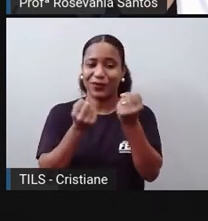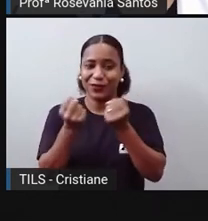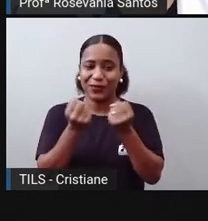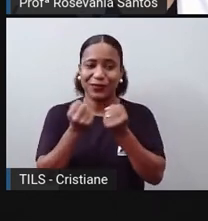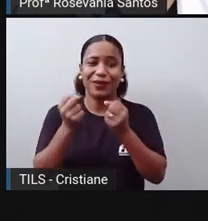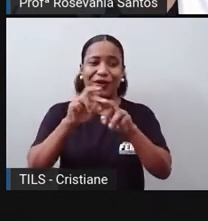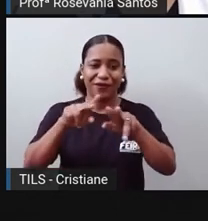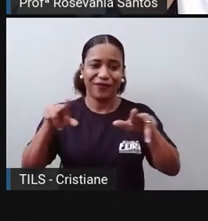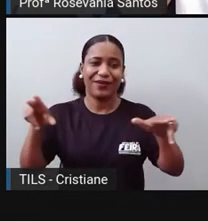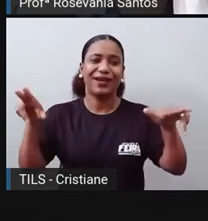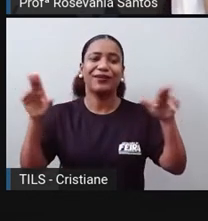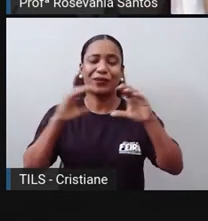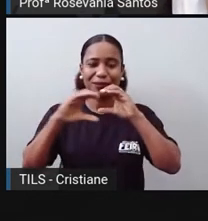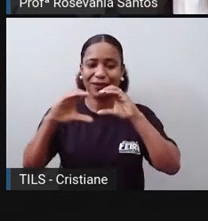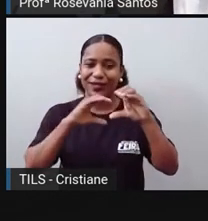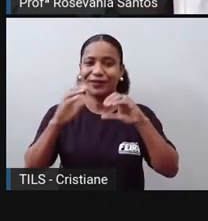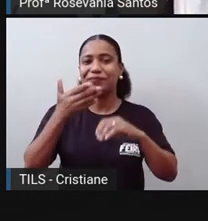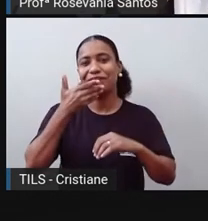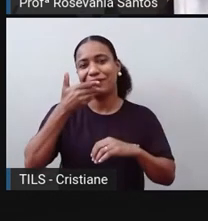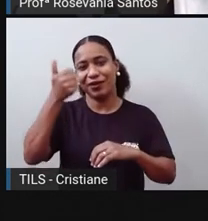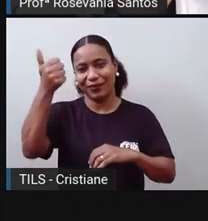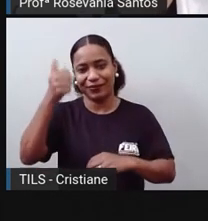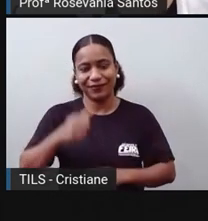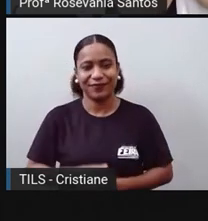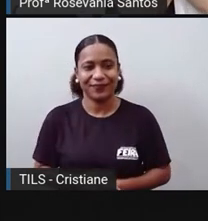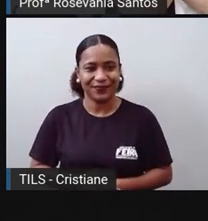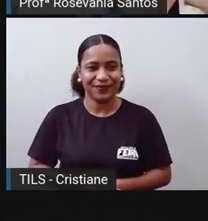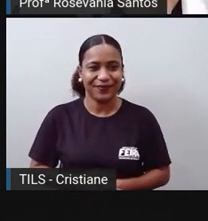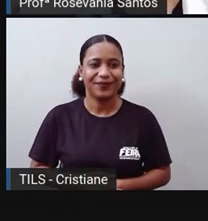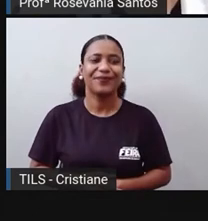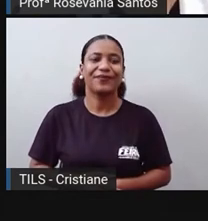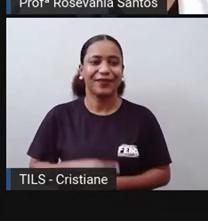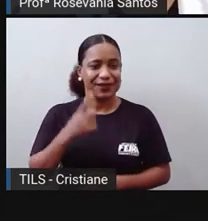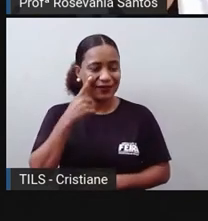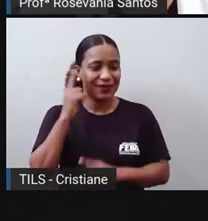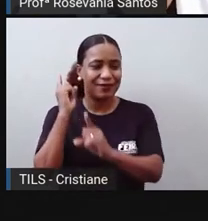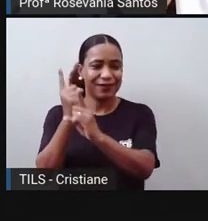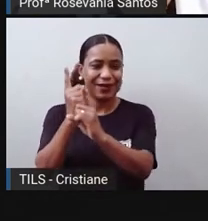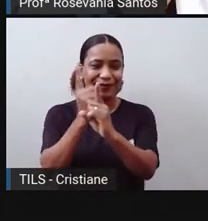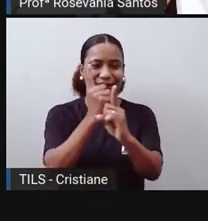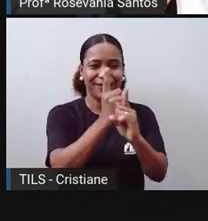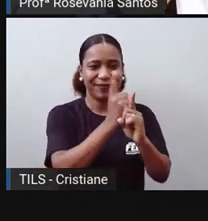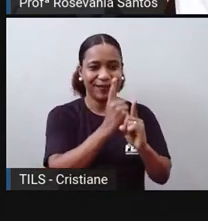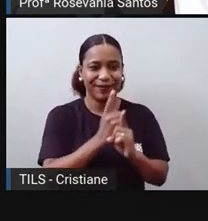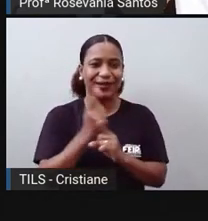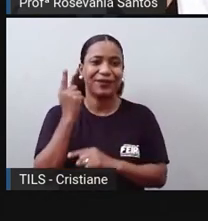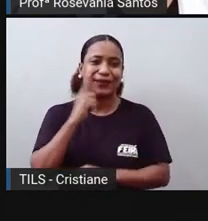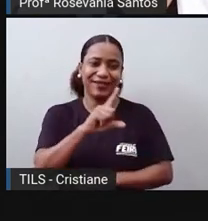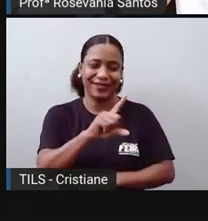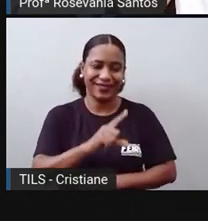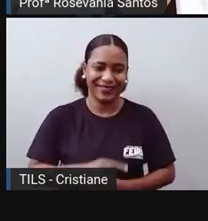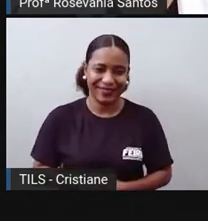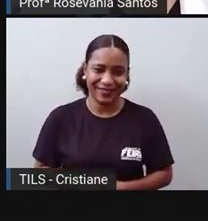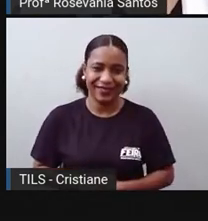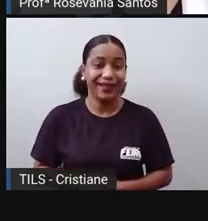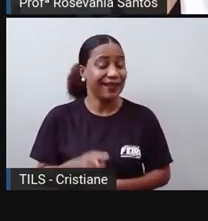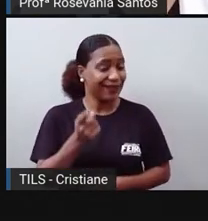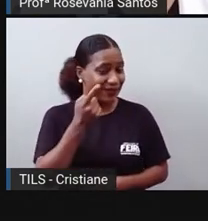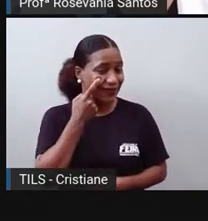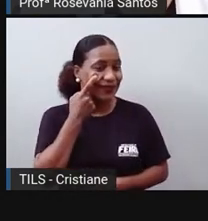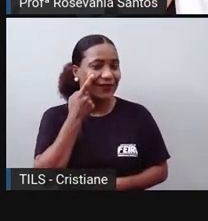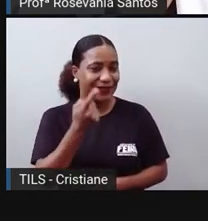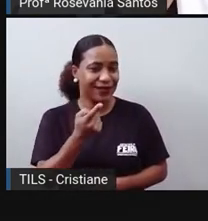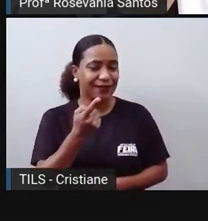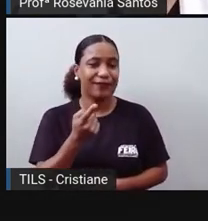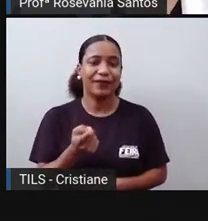gente acha muita coisa aí e lá tem a nuvenzinha, né, que a gente ainda pode armazenar nisso. Então a gente tem aqui agora, né, os